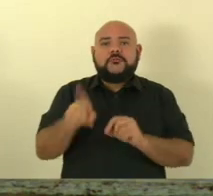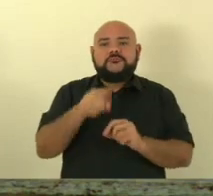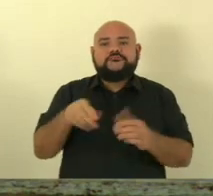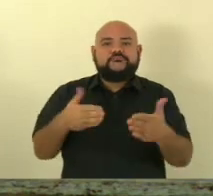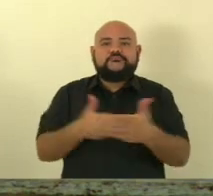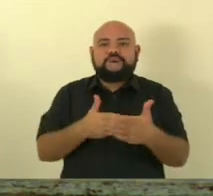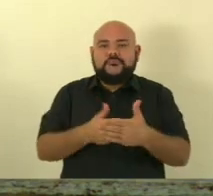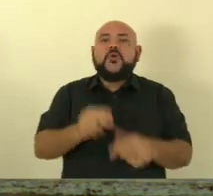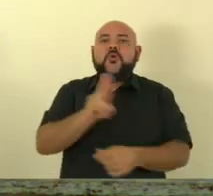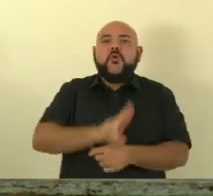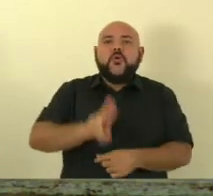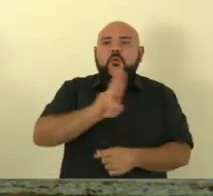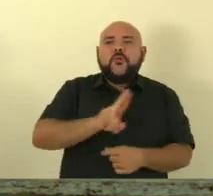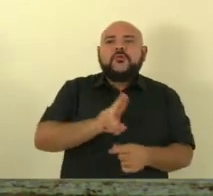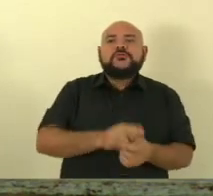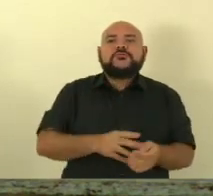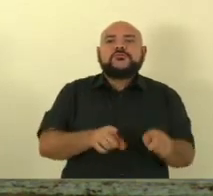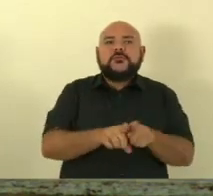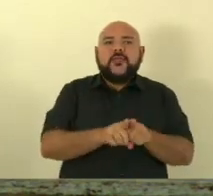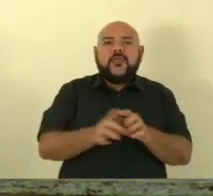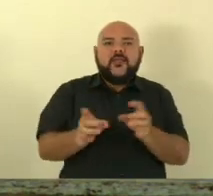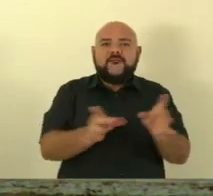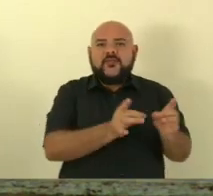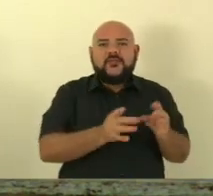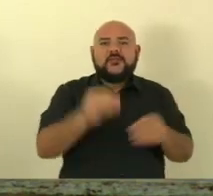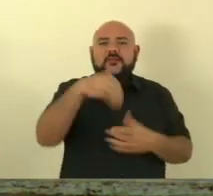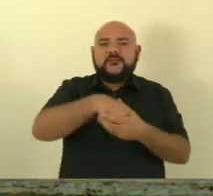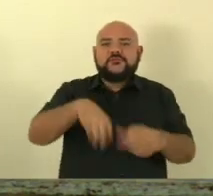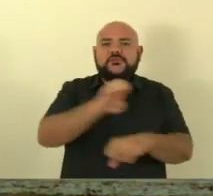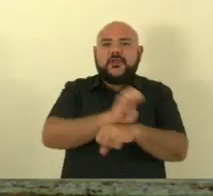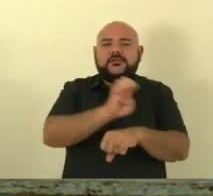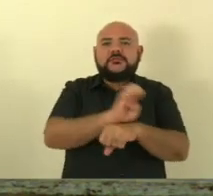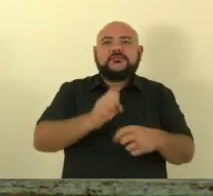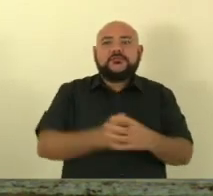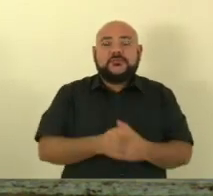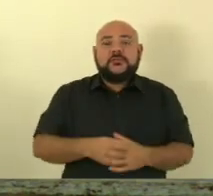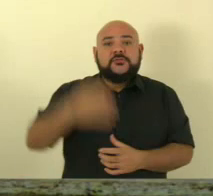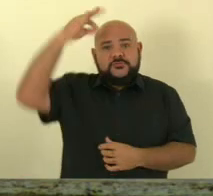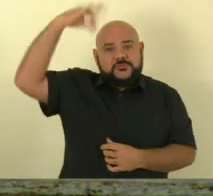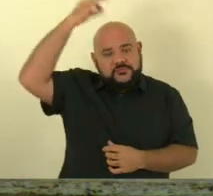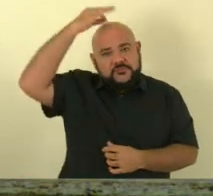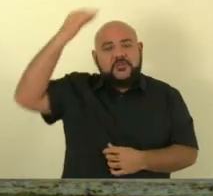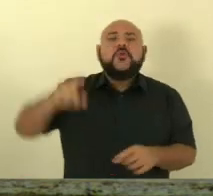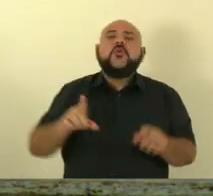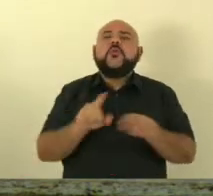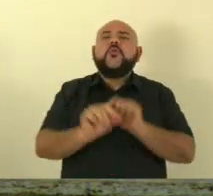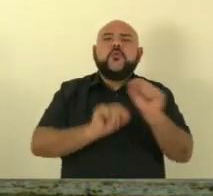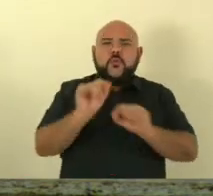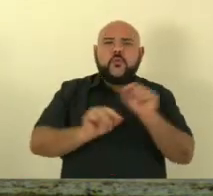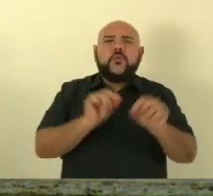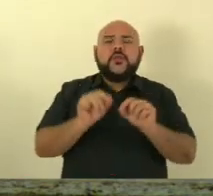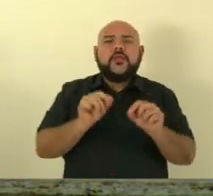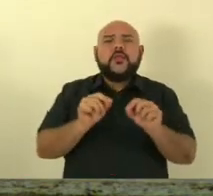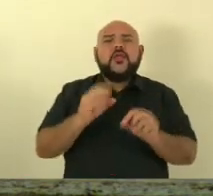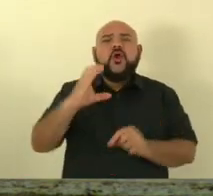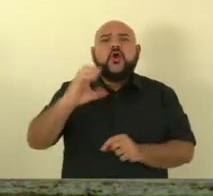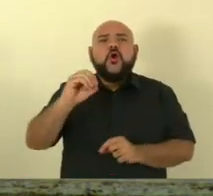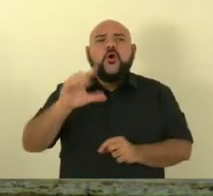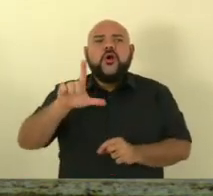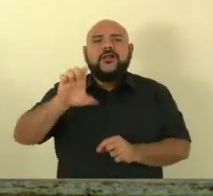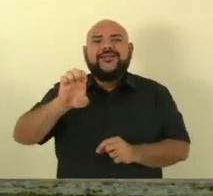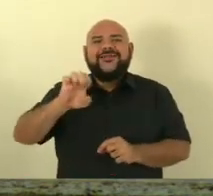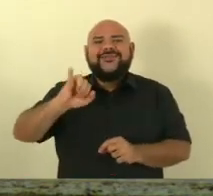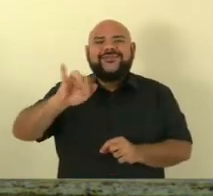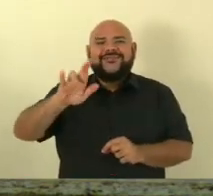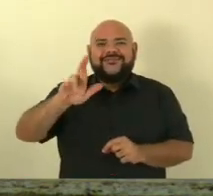comercialização, em todo o território do Estado do Espírito Santo, de coleira de choque eletrônico ou de eletricidade